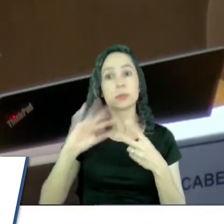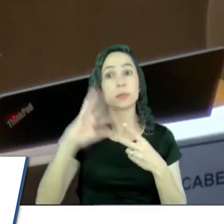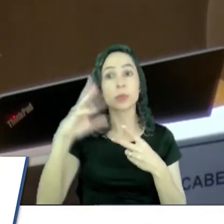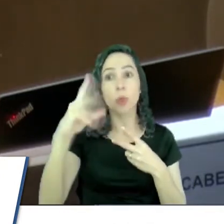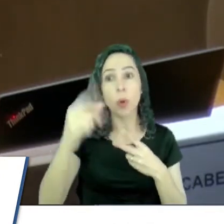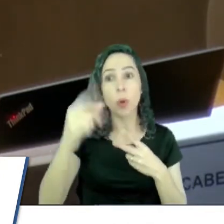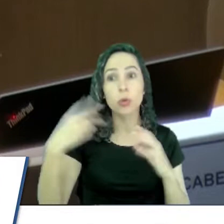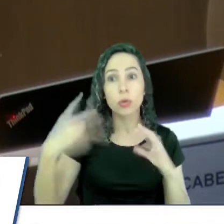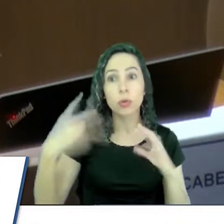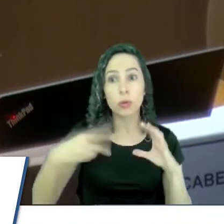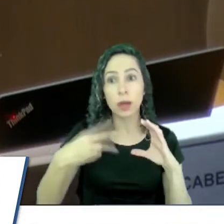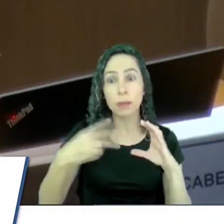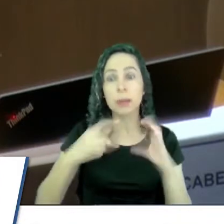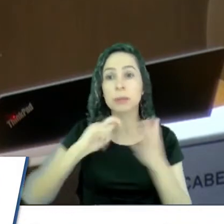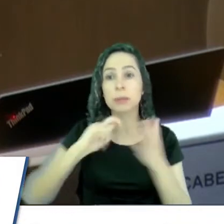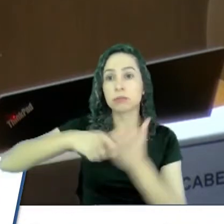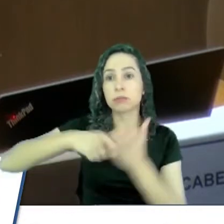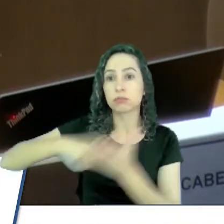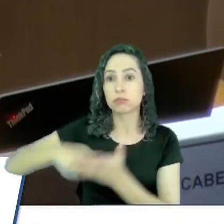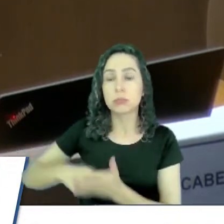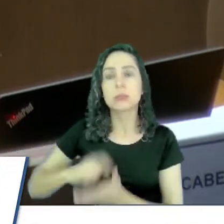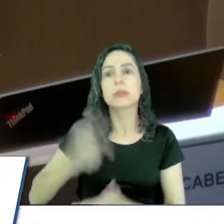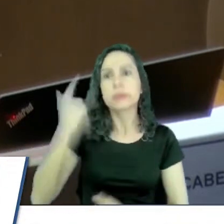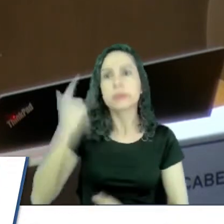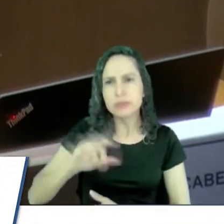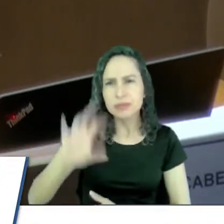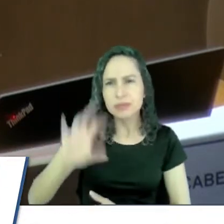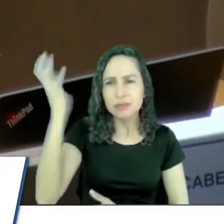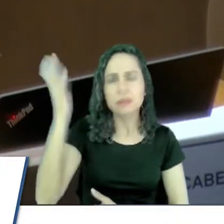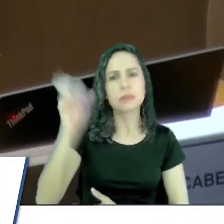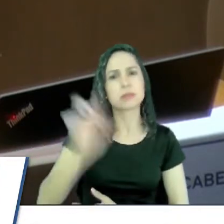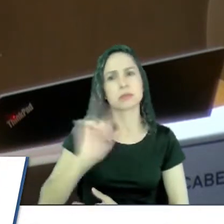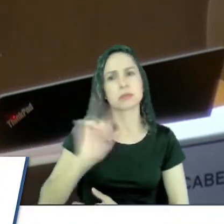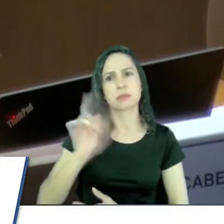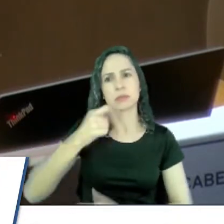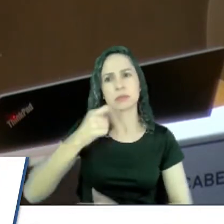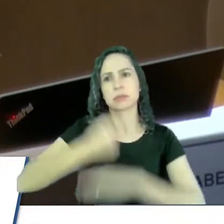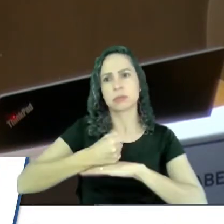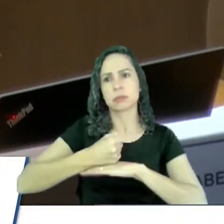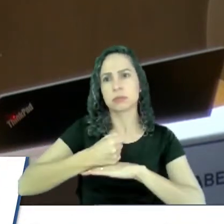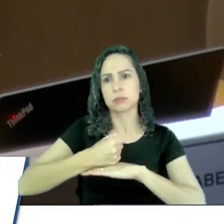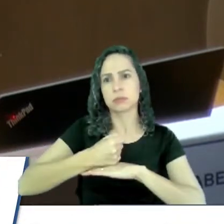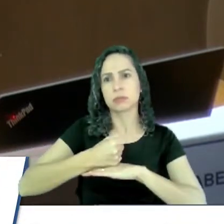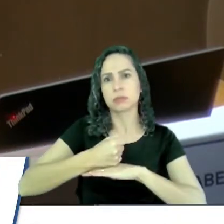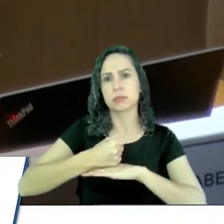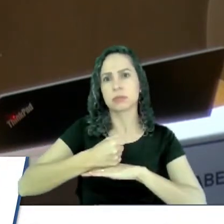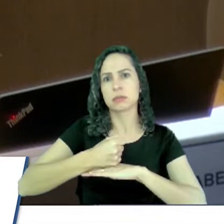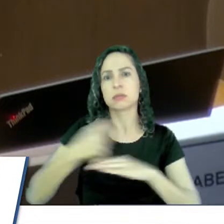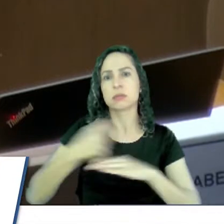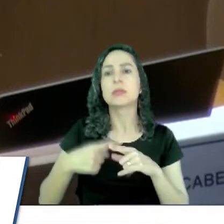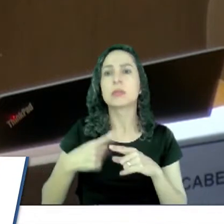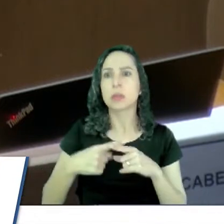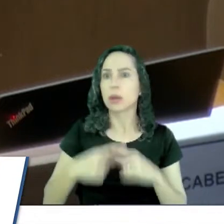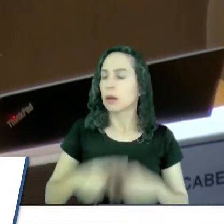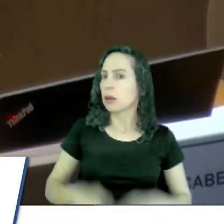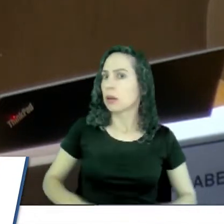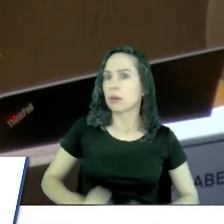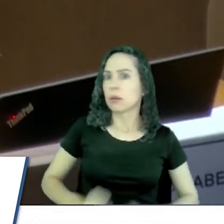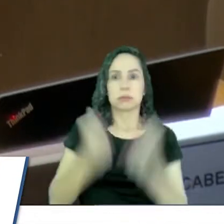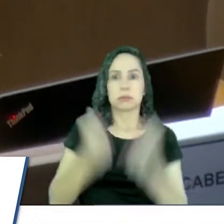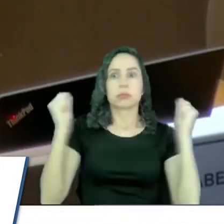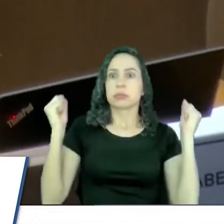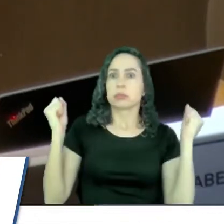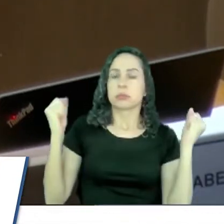assine, para que isso não aconteça mais na cidade de Franca, porque é revoltante. Eu que vim da